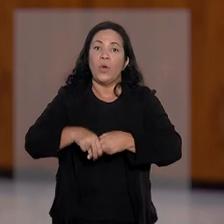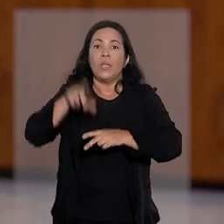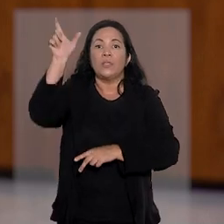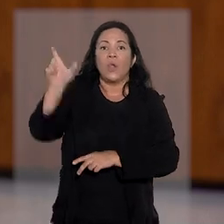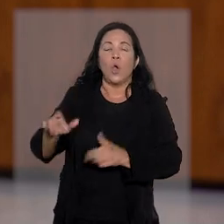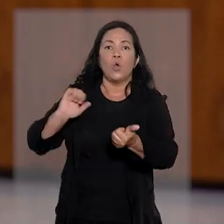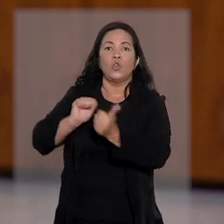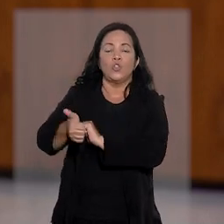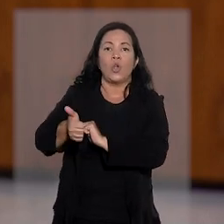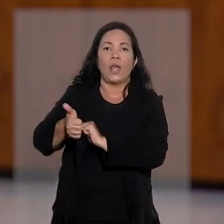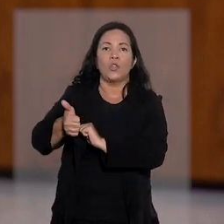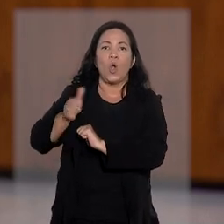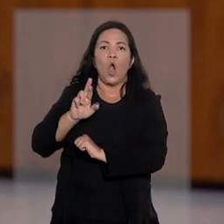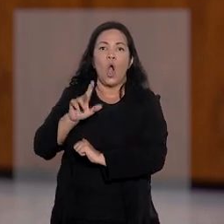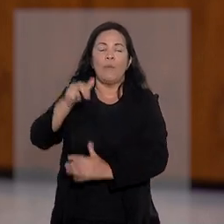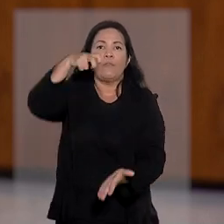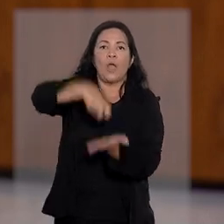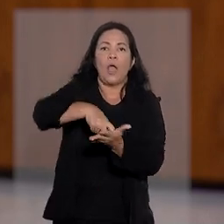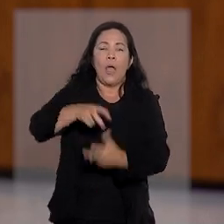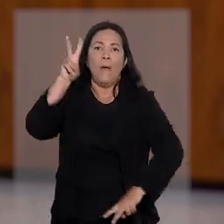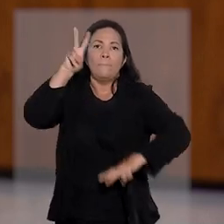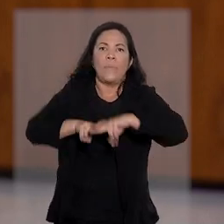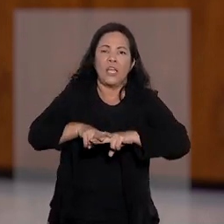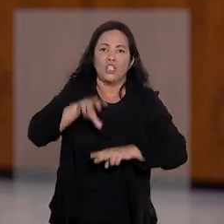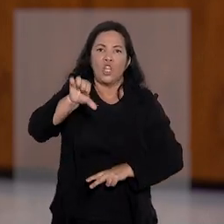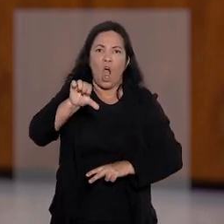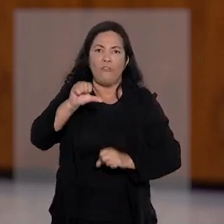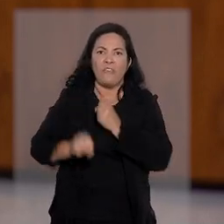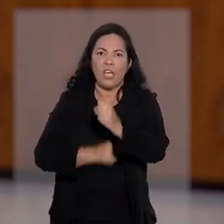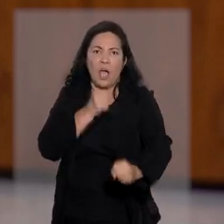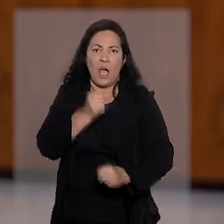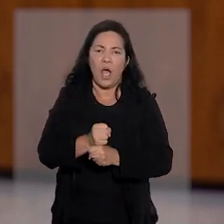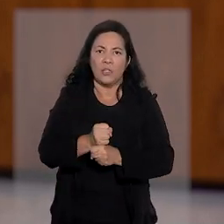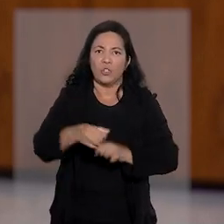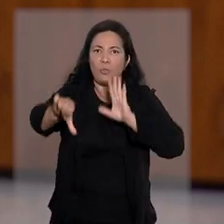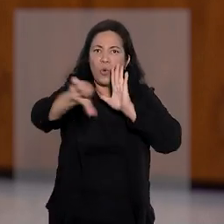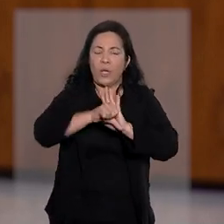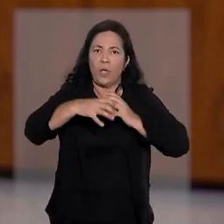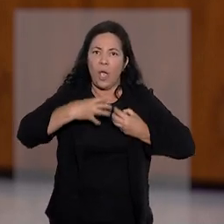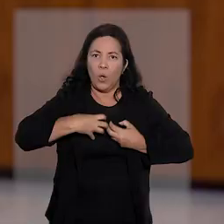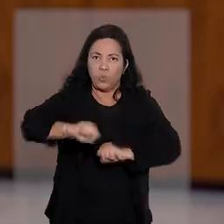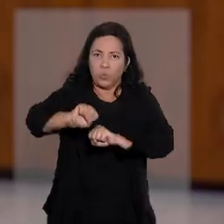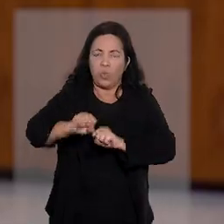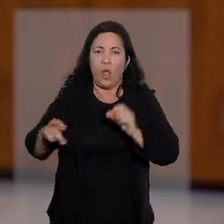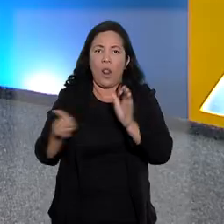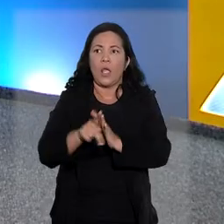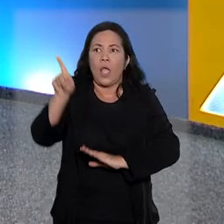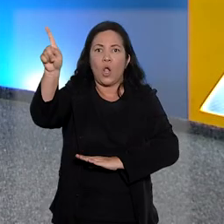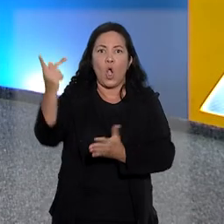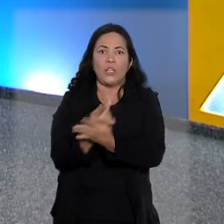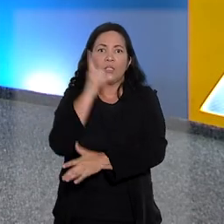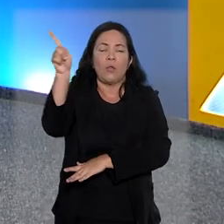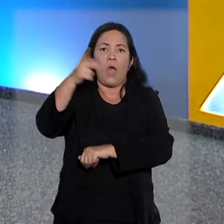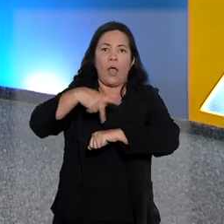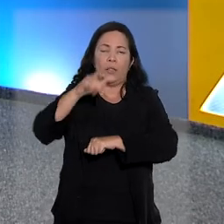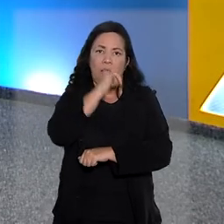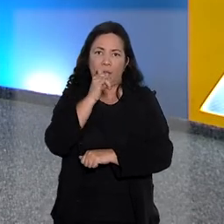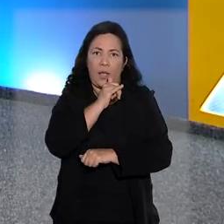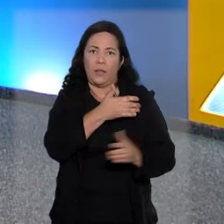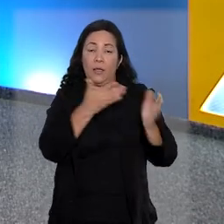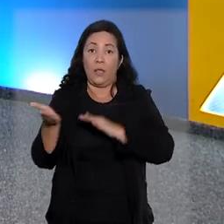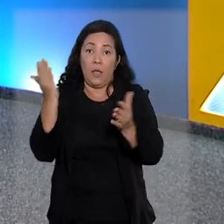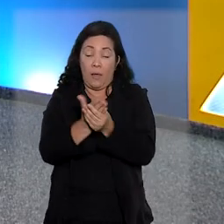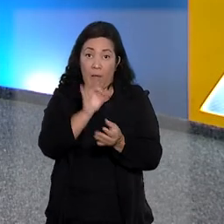O jogador Robinho foi condenado a nove anos de reclusão pelo crime de estupro cometido na Itália. Suspensa as